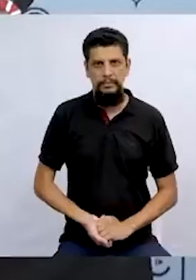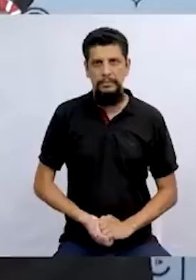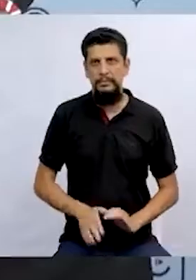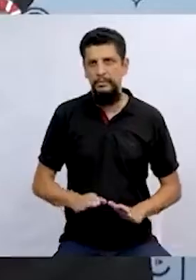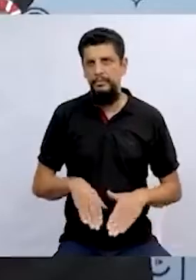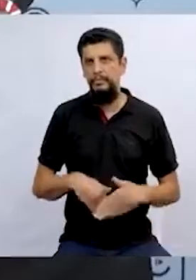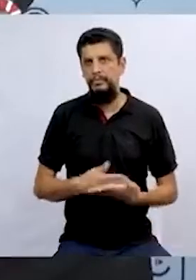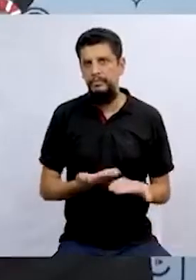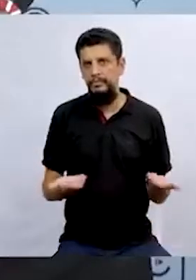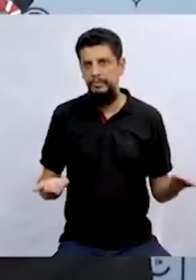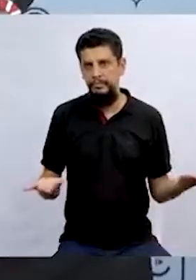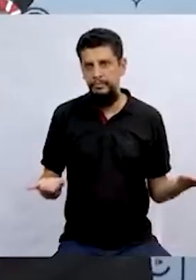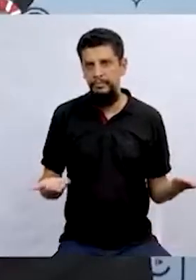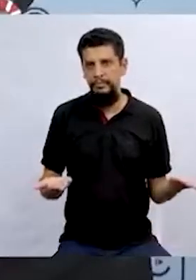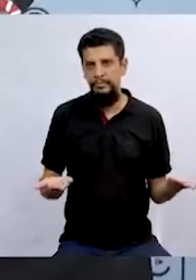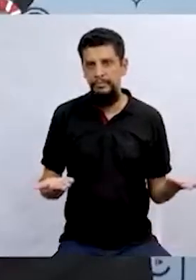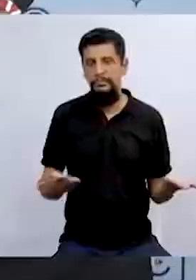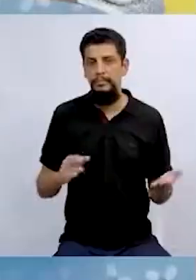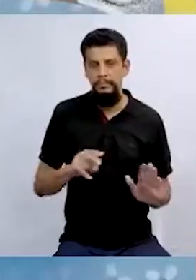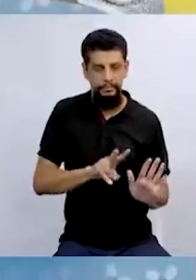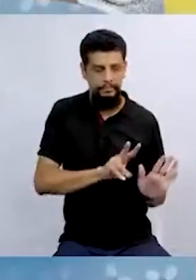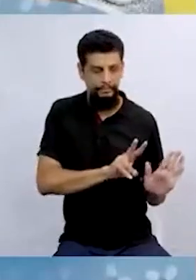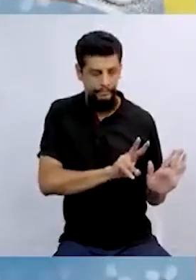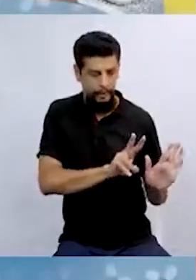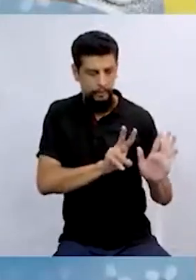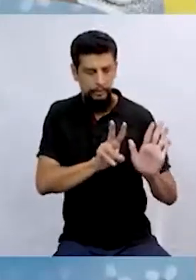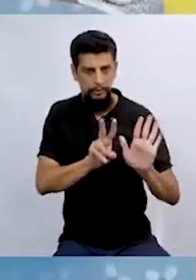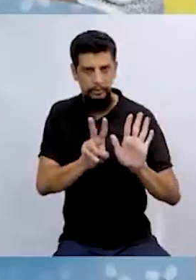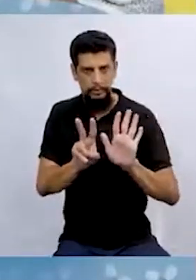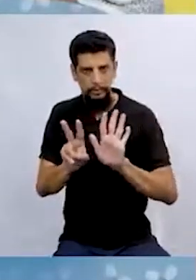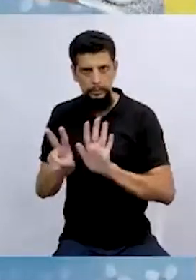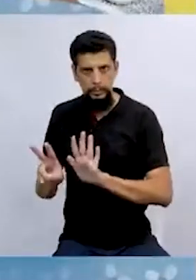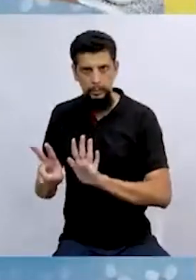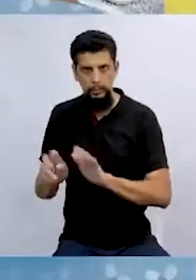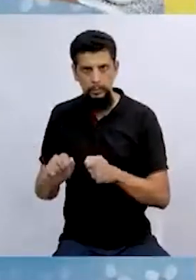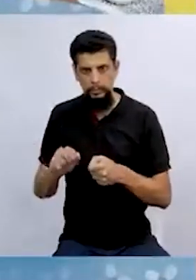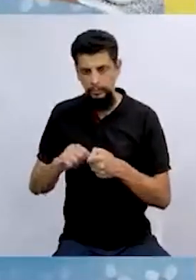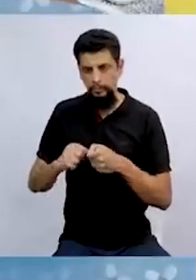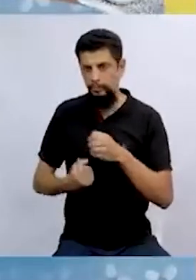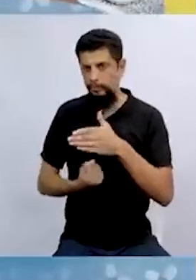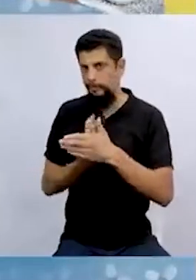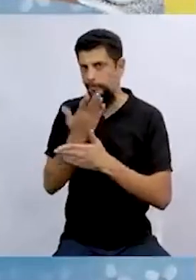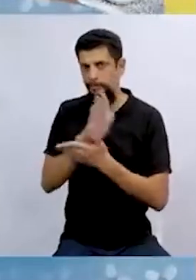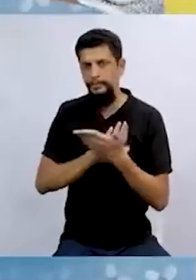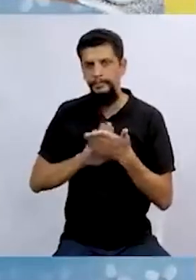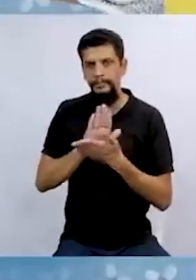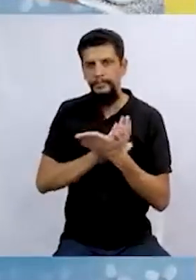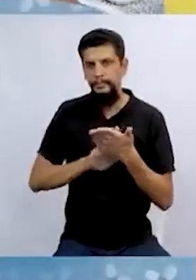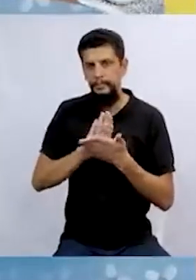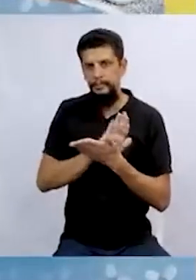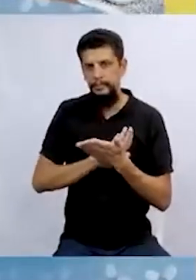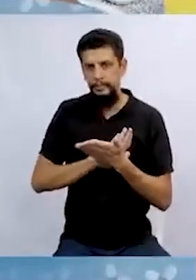E durante uma semana, nem apareceram por ali.